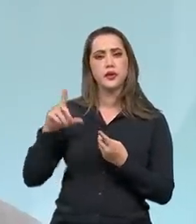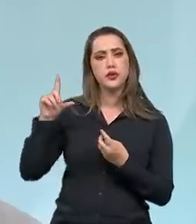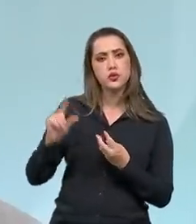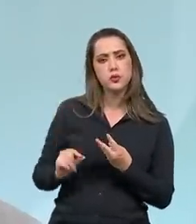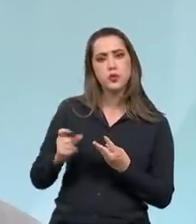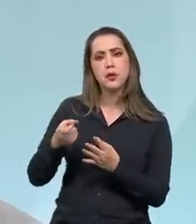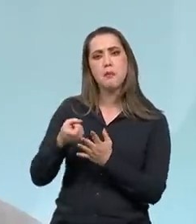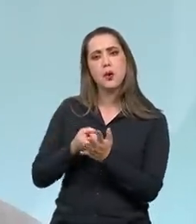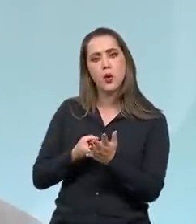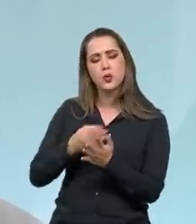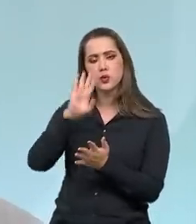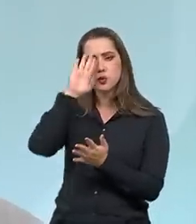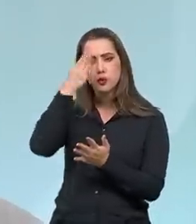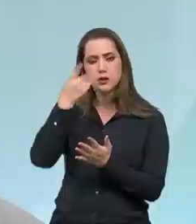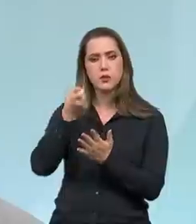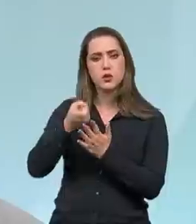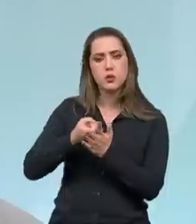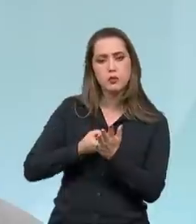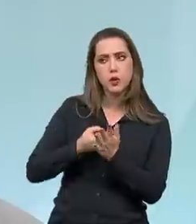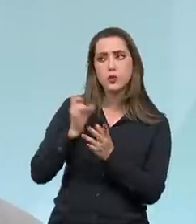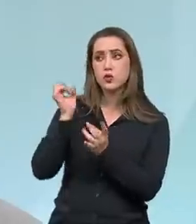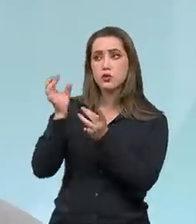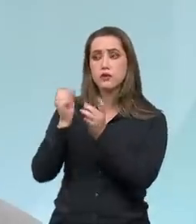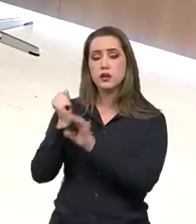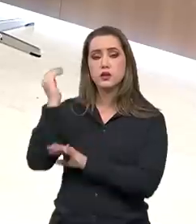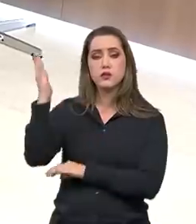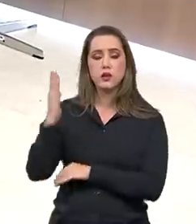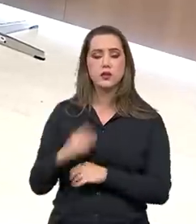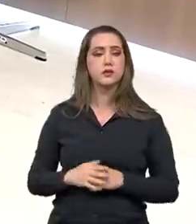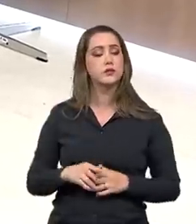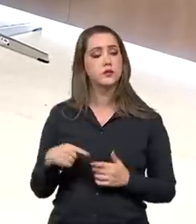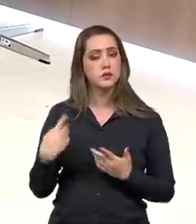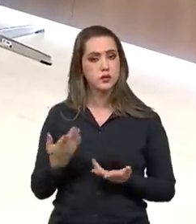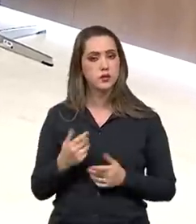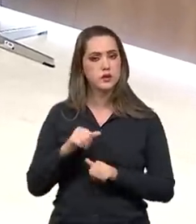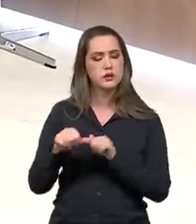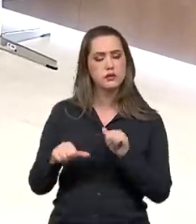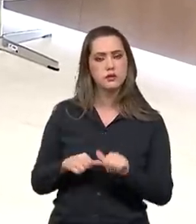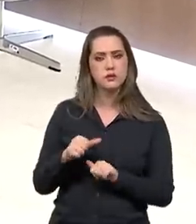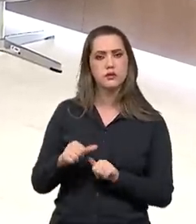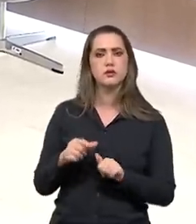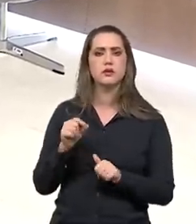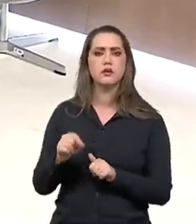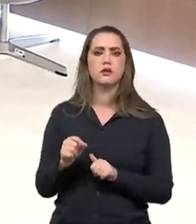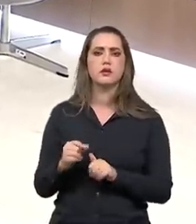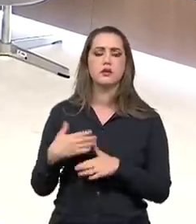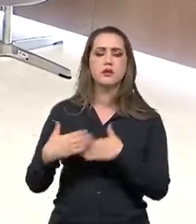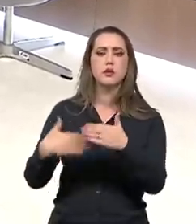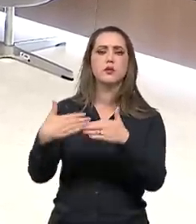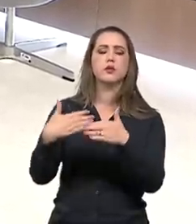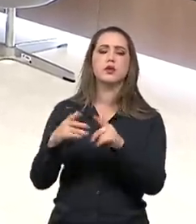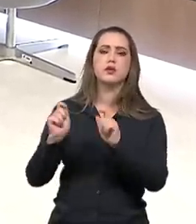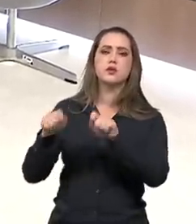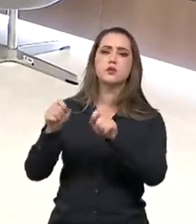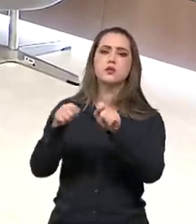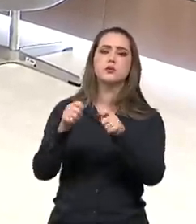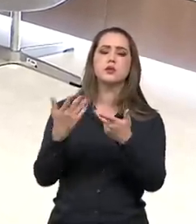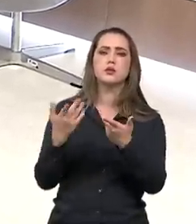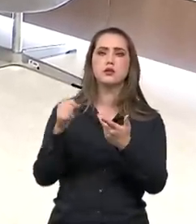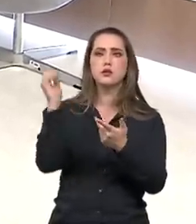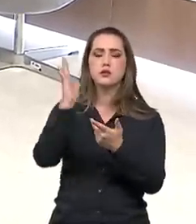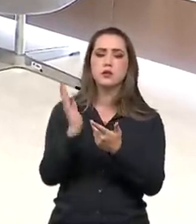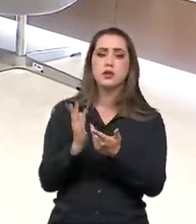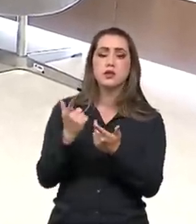de impostos, principalmente impostos de importação. Então, você, na verdade, você está tornando o processo produtivo do Brasil muito